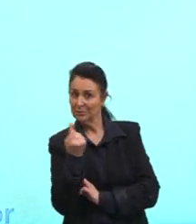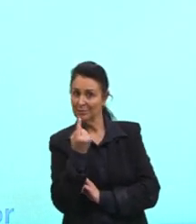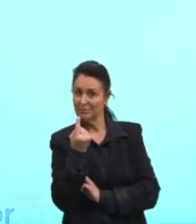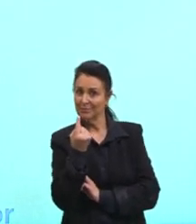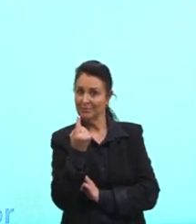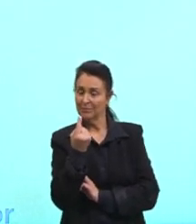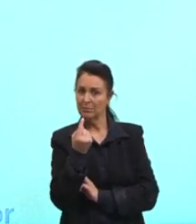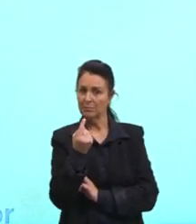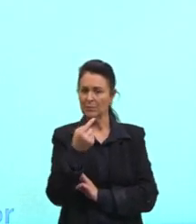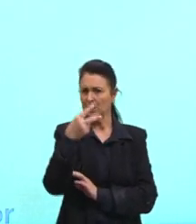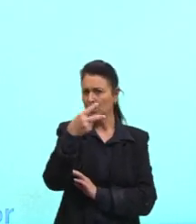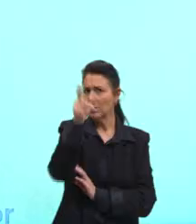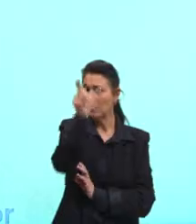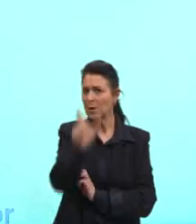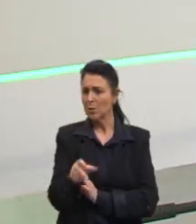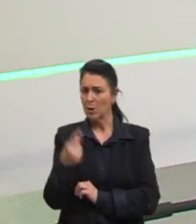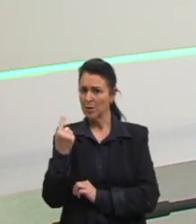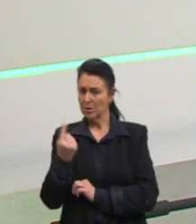Segunda pessoa, do singular,